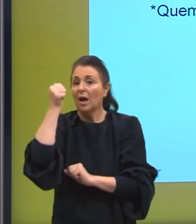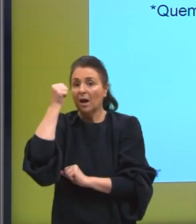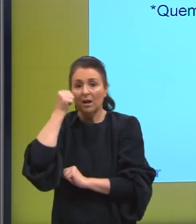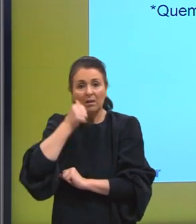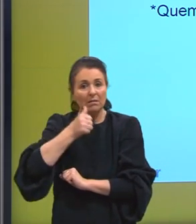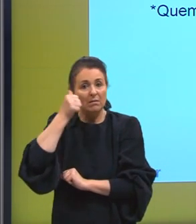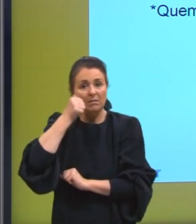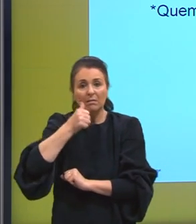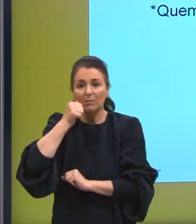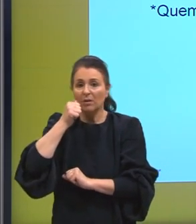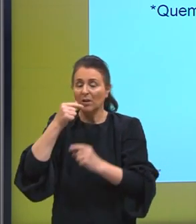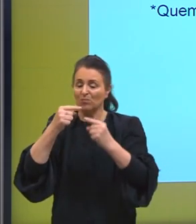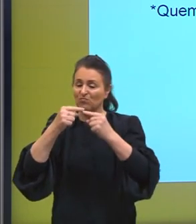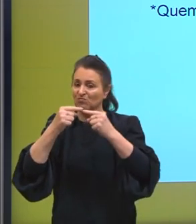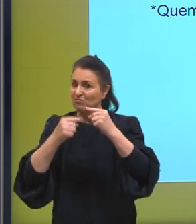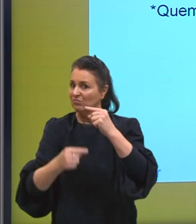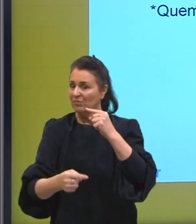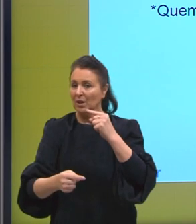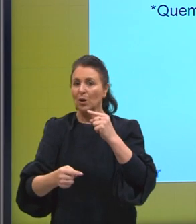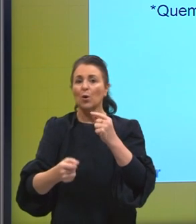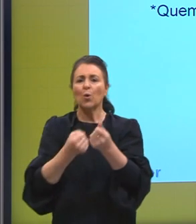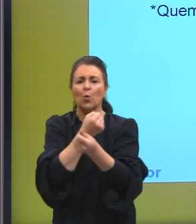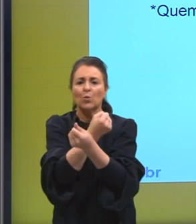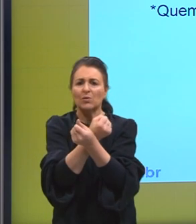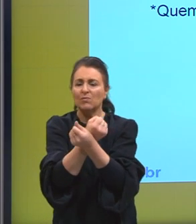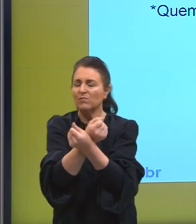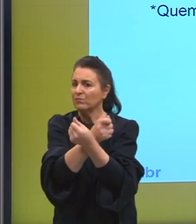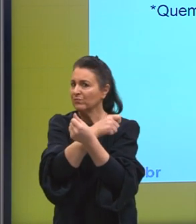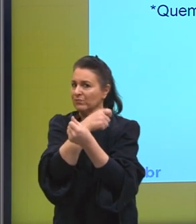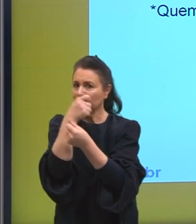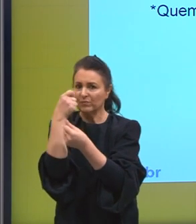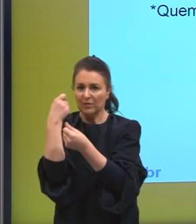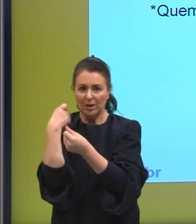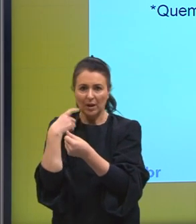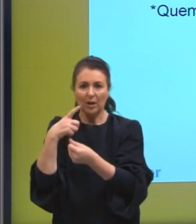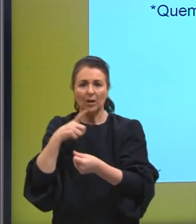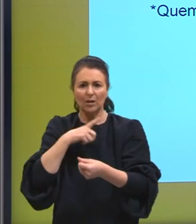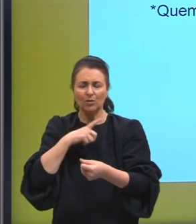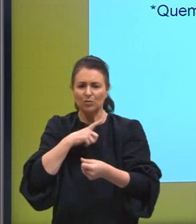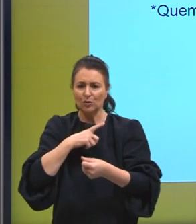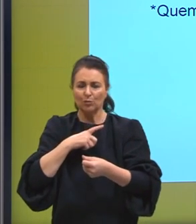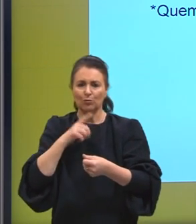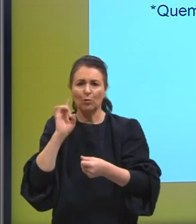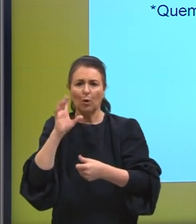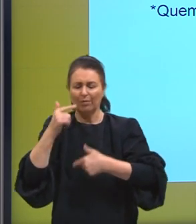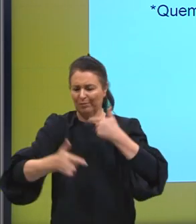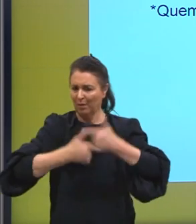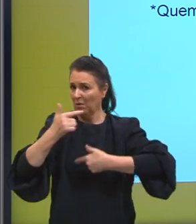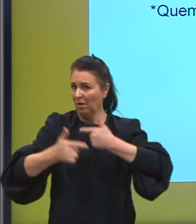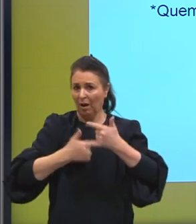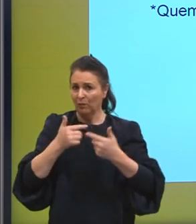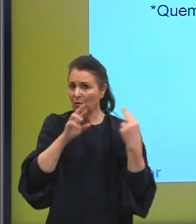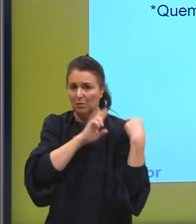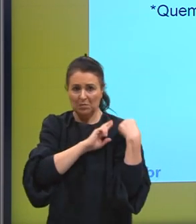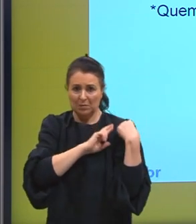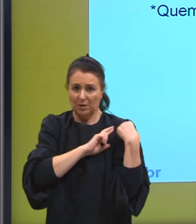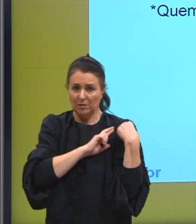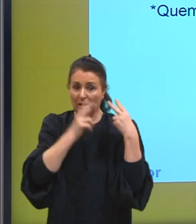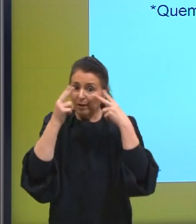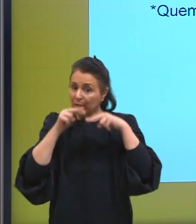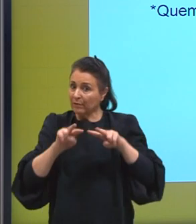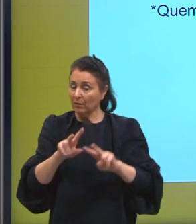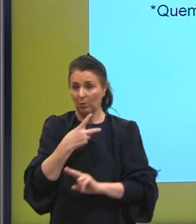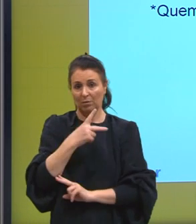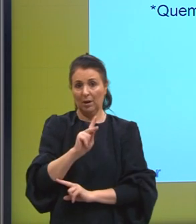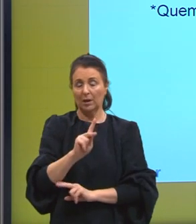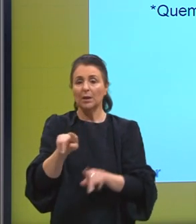ele considerava inferiores, os escravos também, os escravos tinham aptidões, atividades braçais, a visão dele na época, e